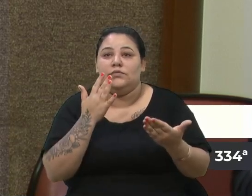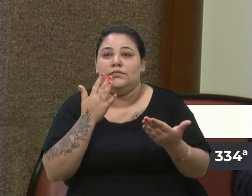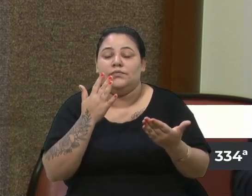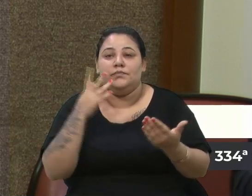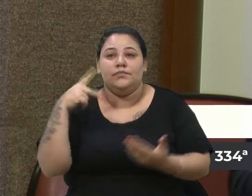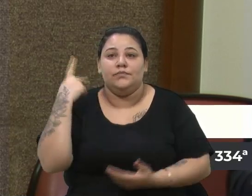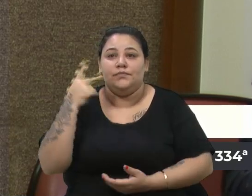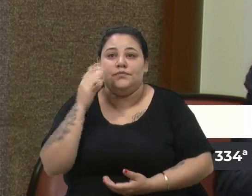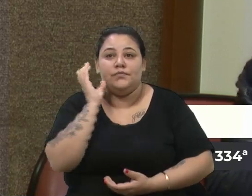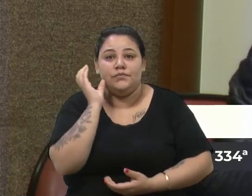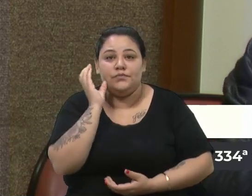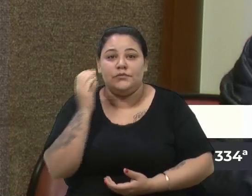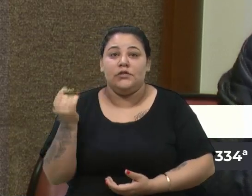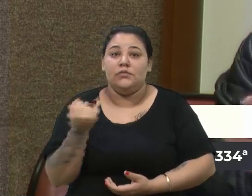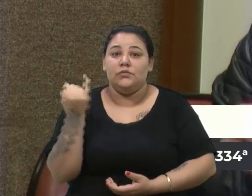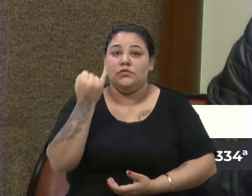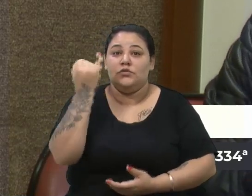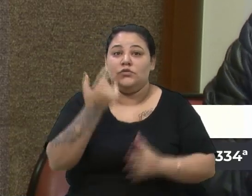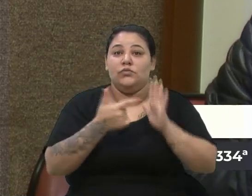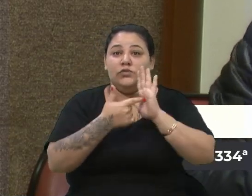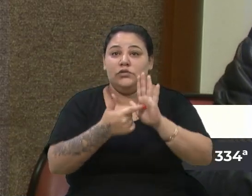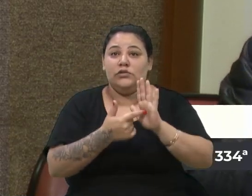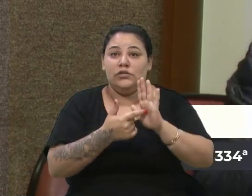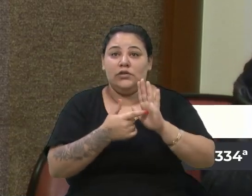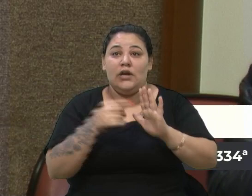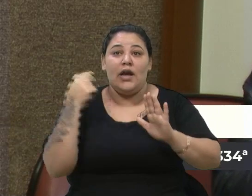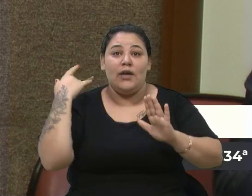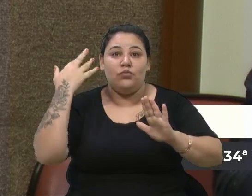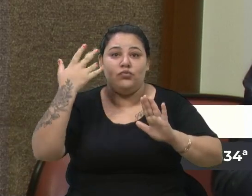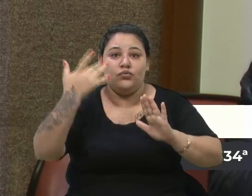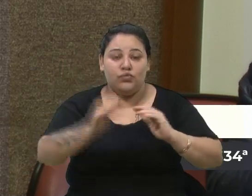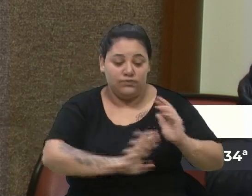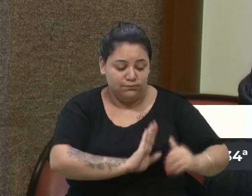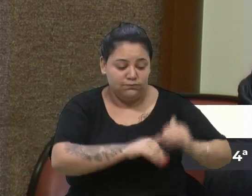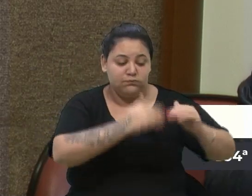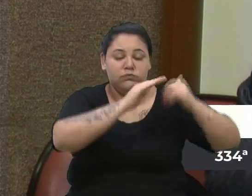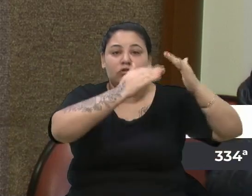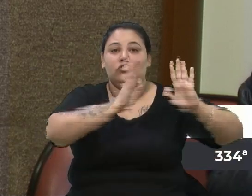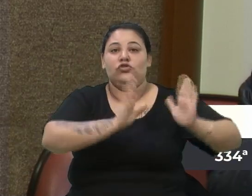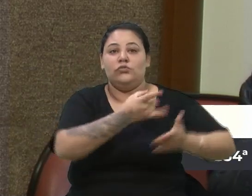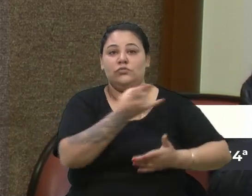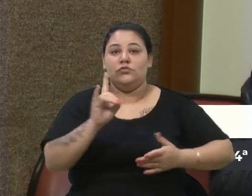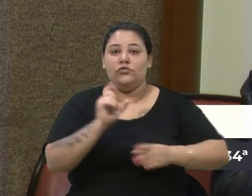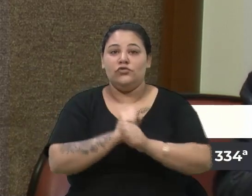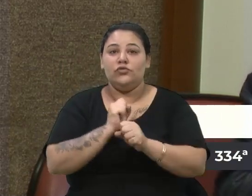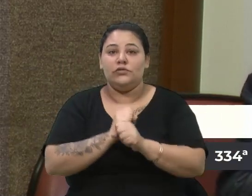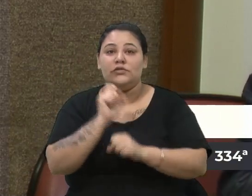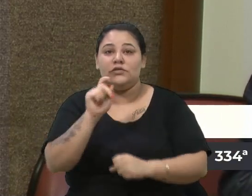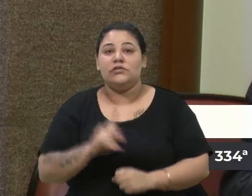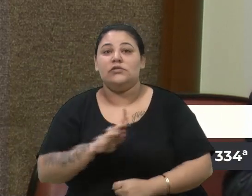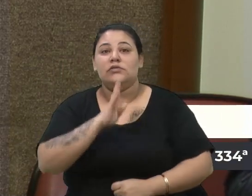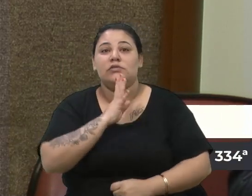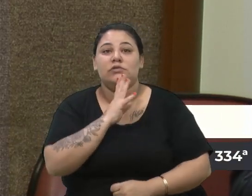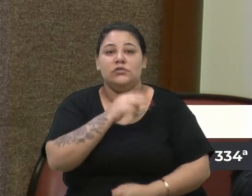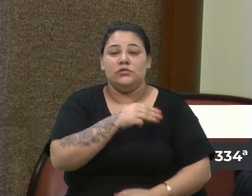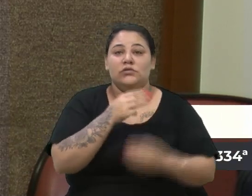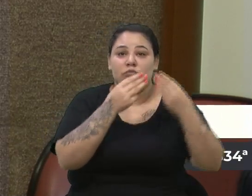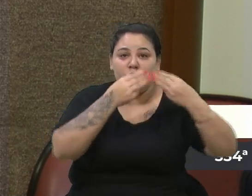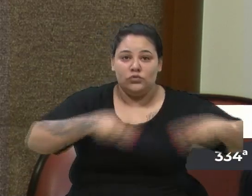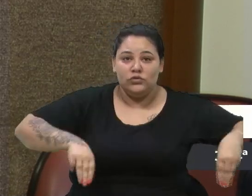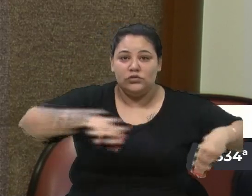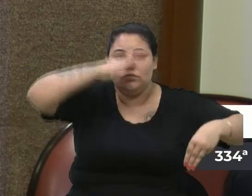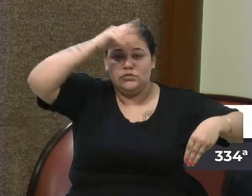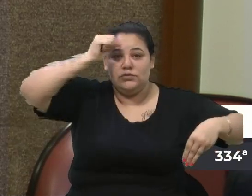a história de evolução da odontologia. O quanto se evoluiu nos últimos anos, né, quem conhece o Museu Municipal tem lá um